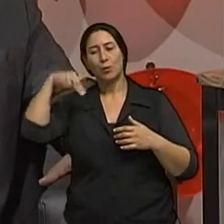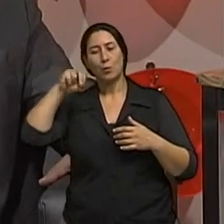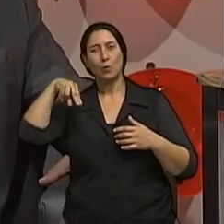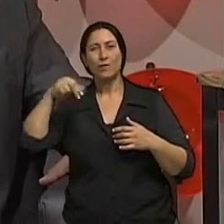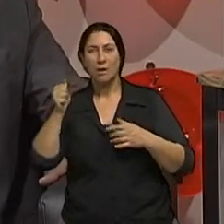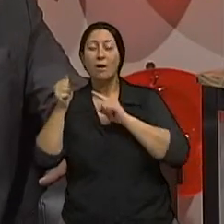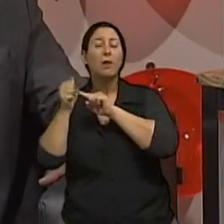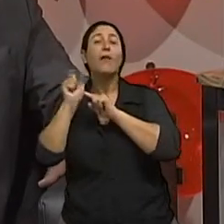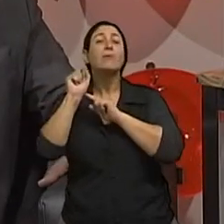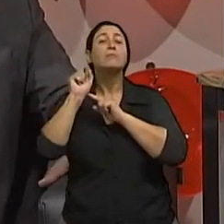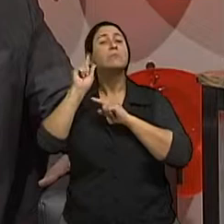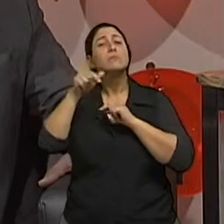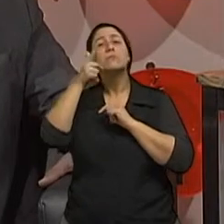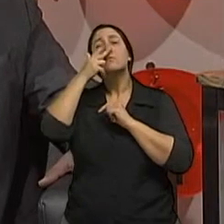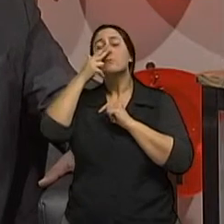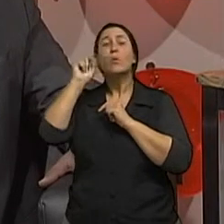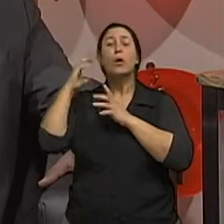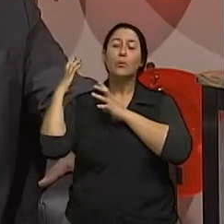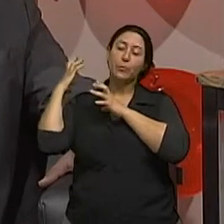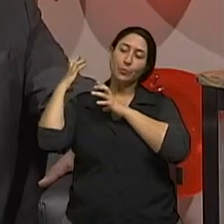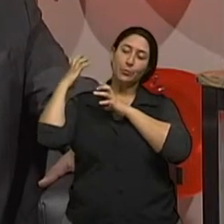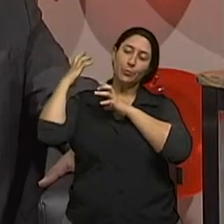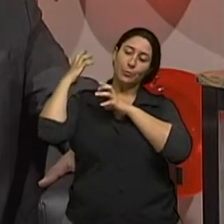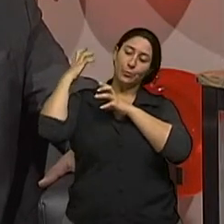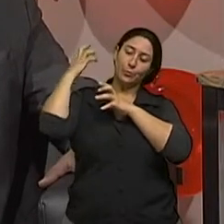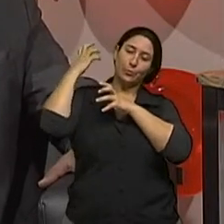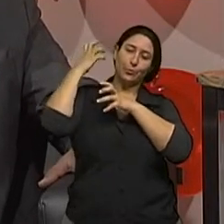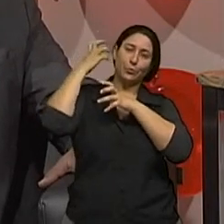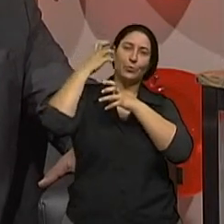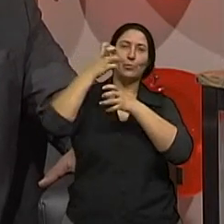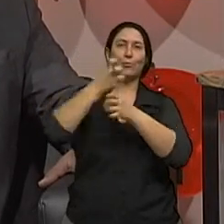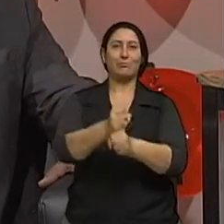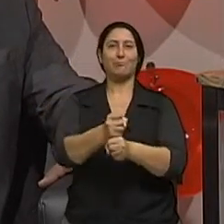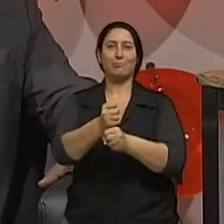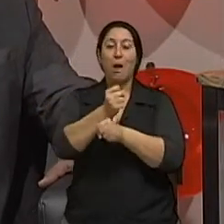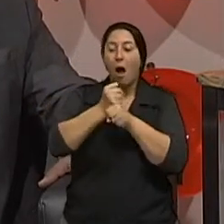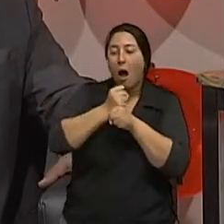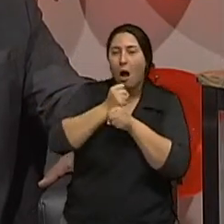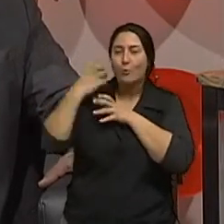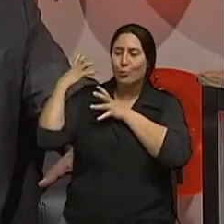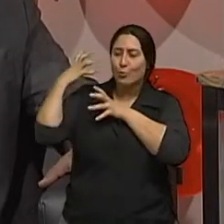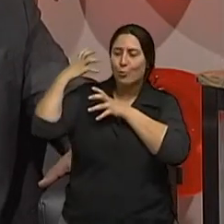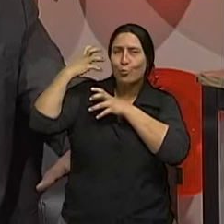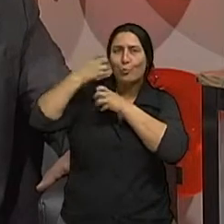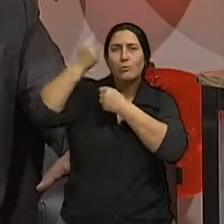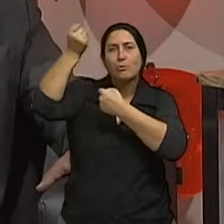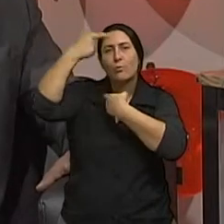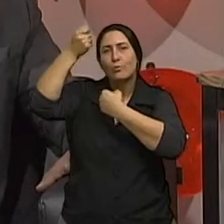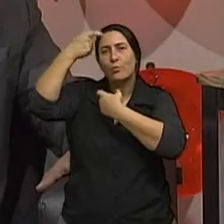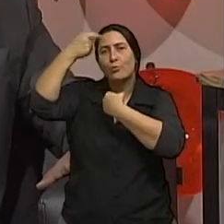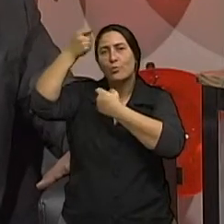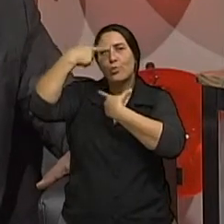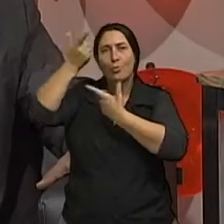como sequela de uma exposição solar de muitos anos antes. Então, assim, o melanoma que se